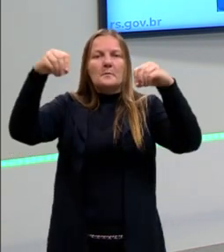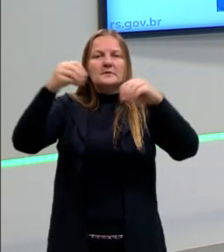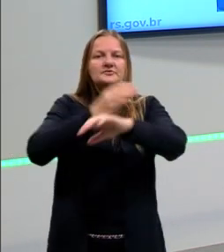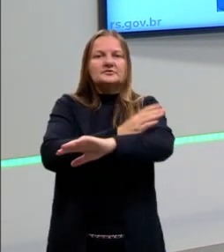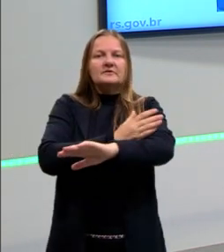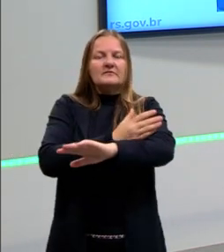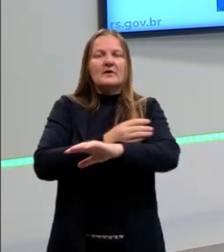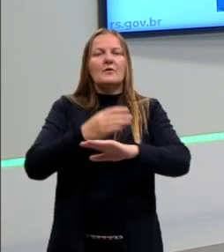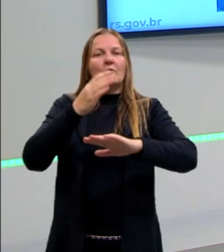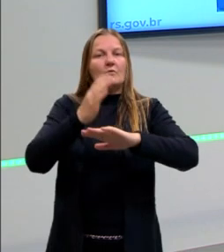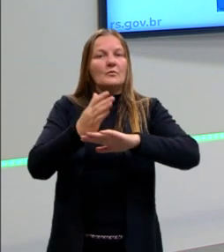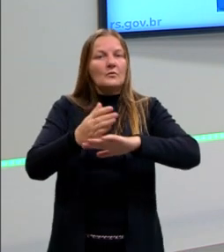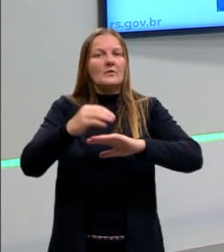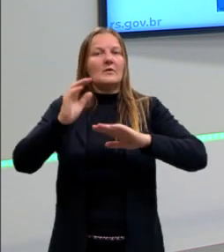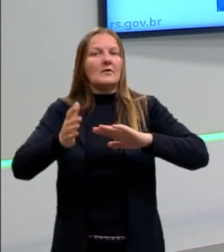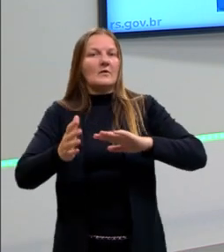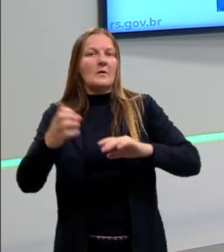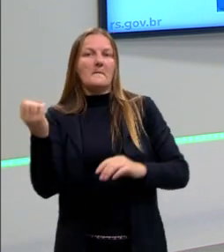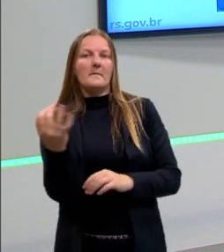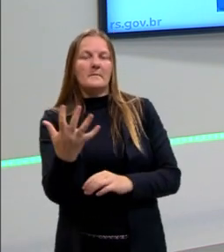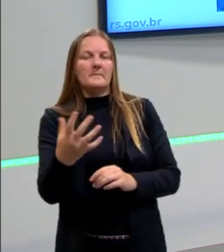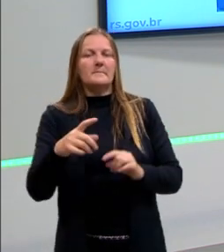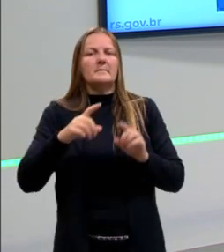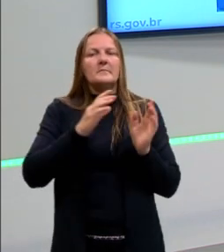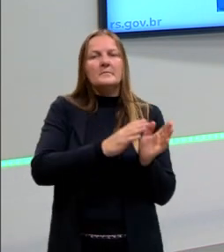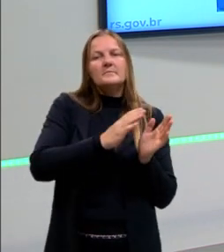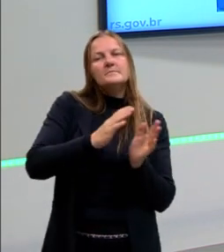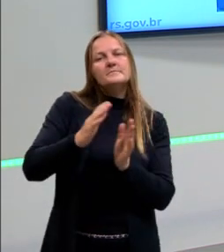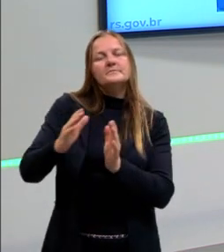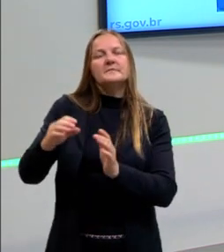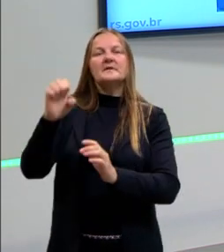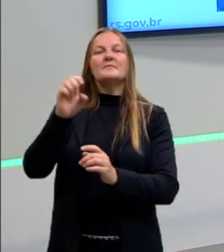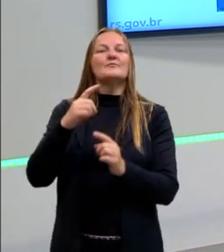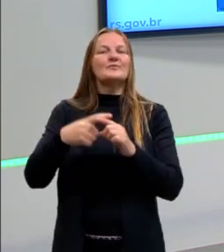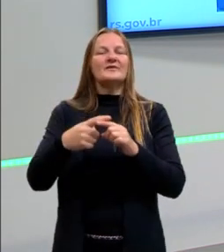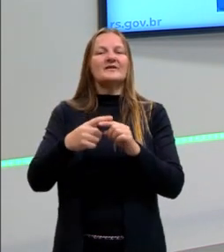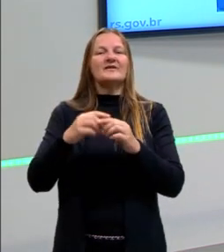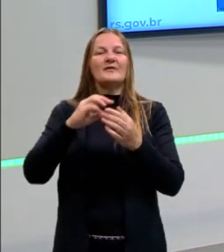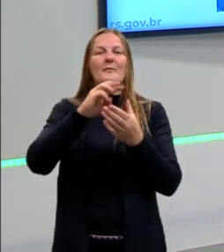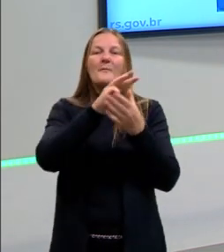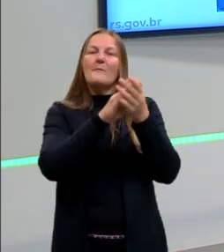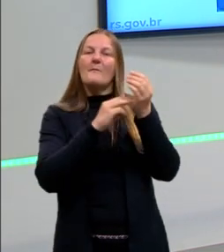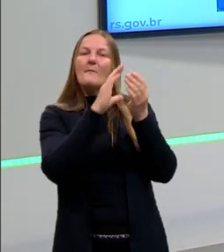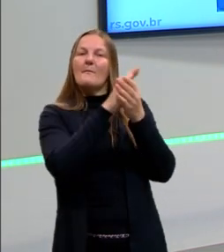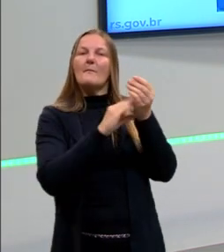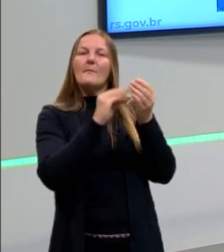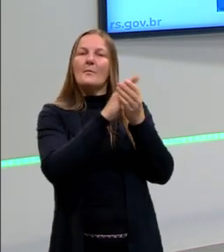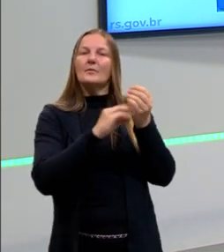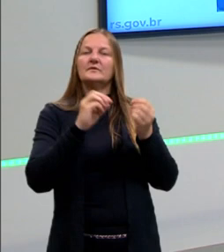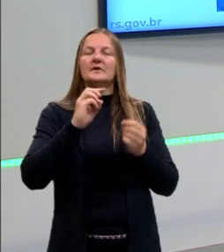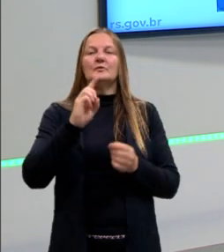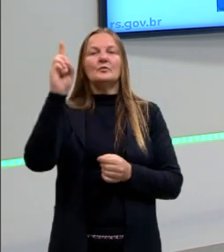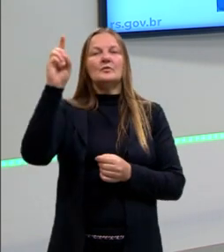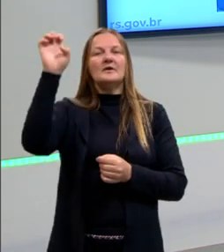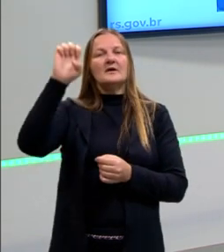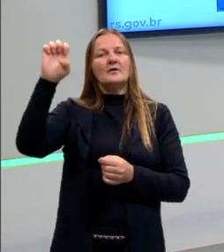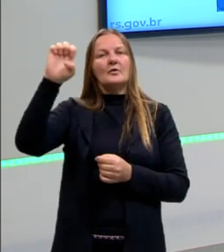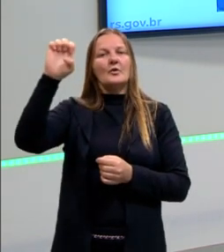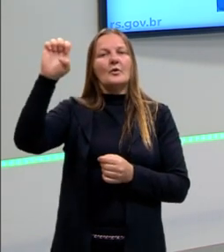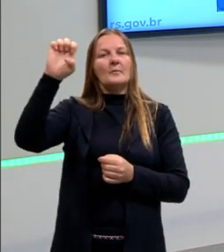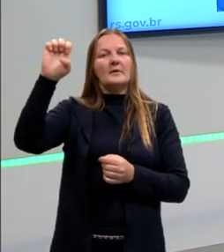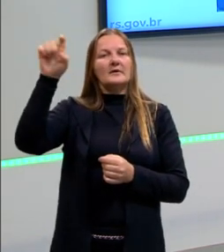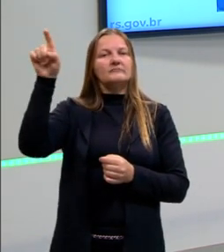moderna e contemporânea, é uma periodização europeia. E é uma periodização que olha os processos dos países